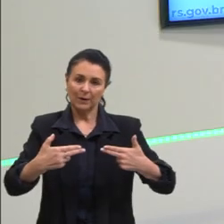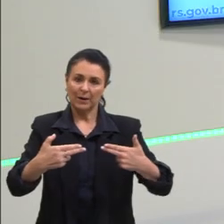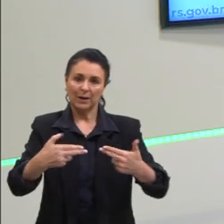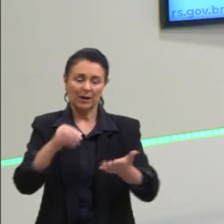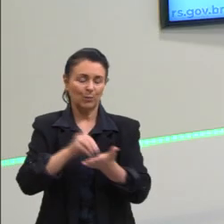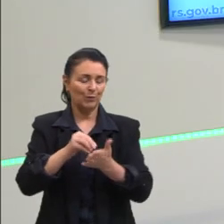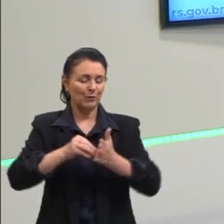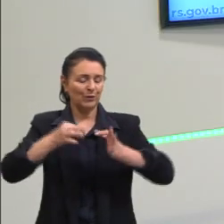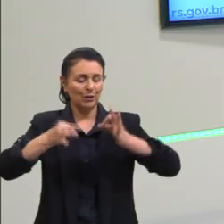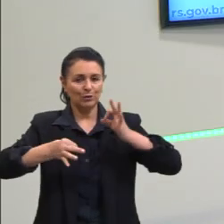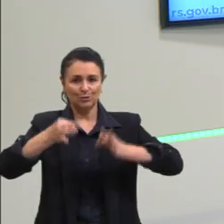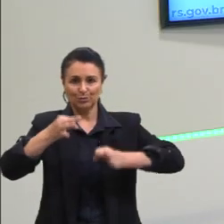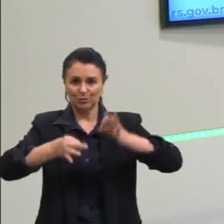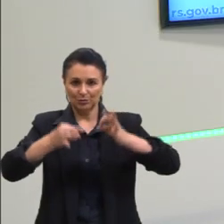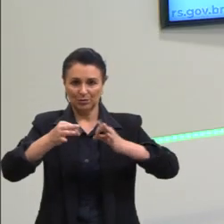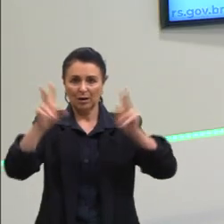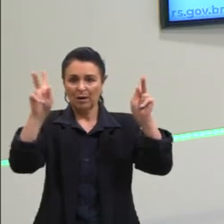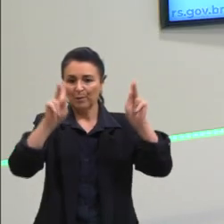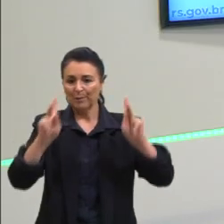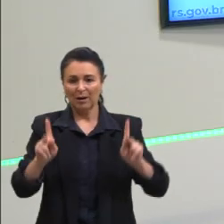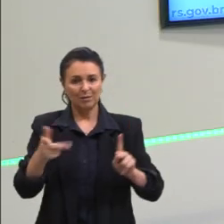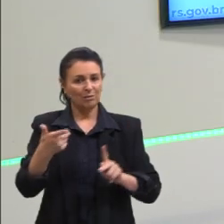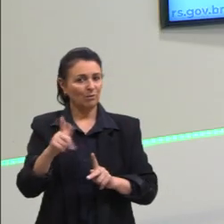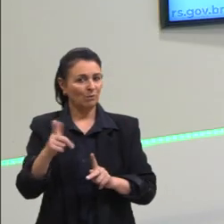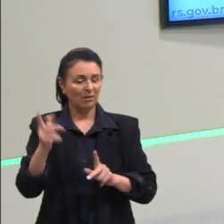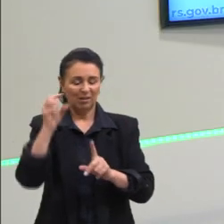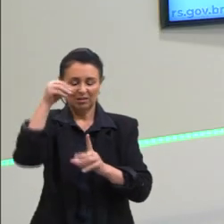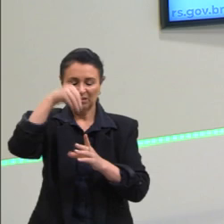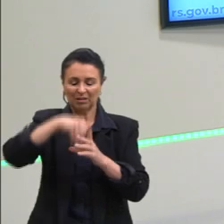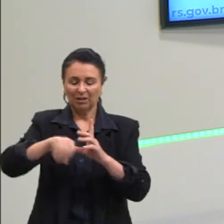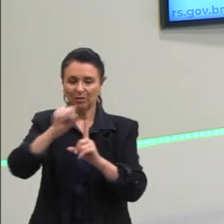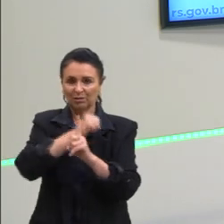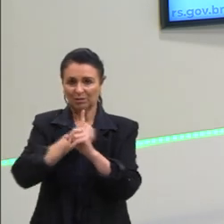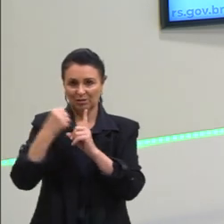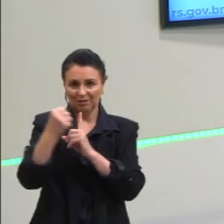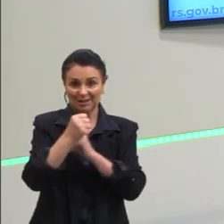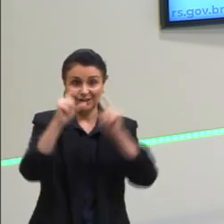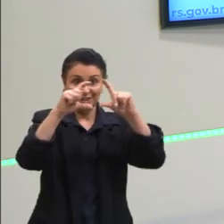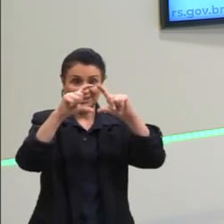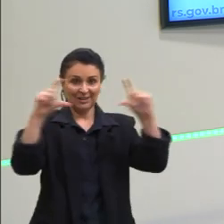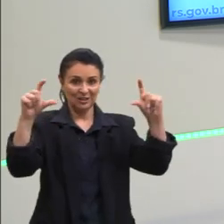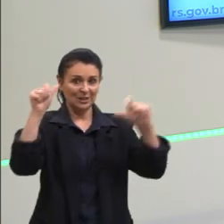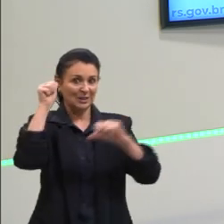paz não é bem-vinda aí à sociedade, certo? Segundo a tirinha.